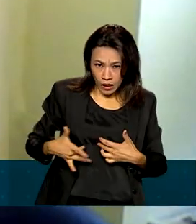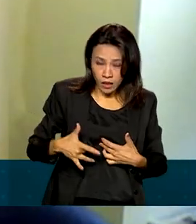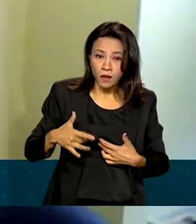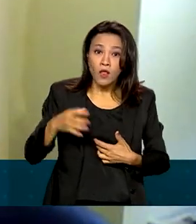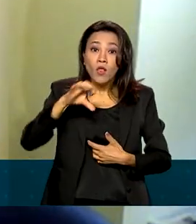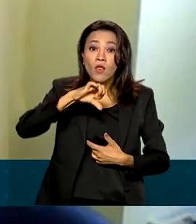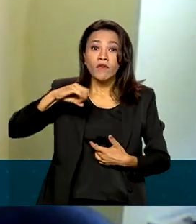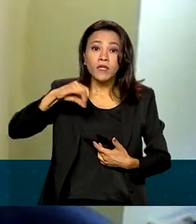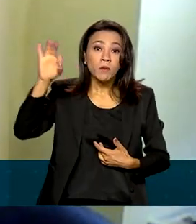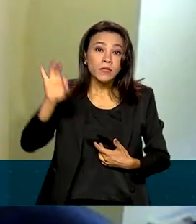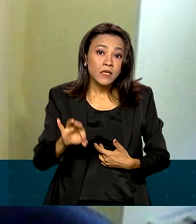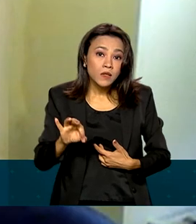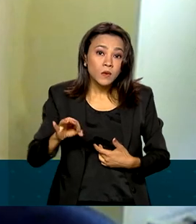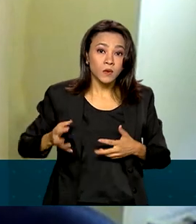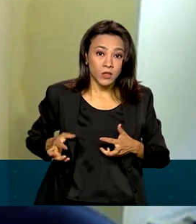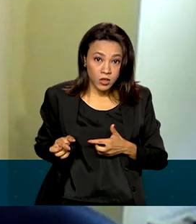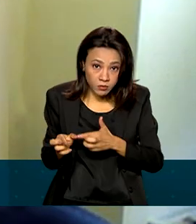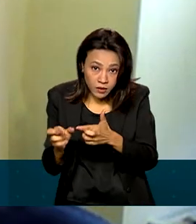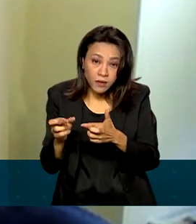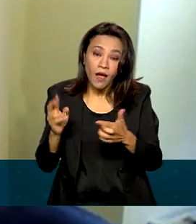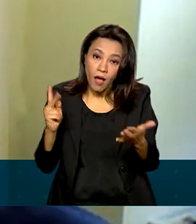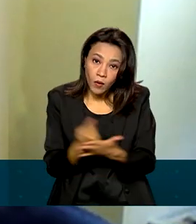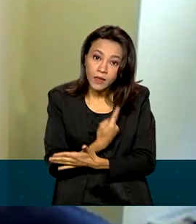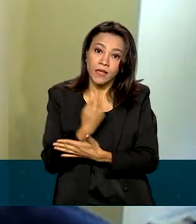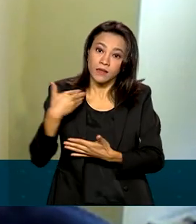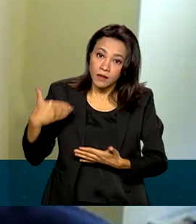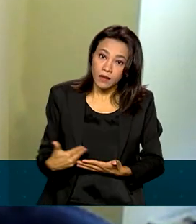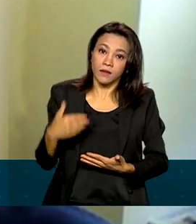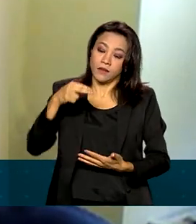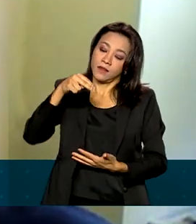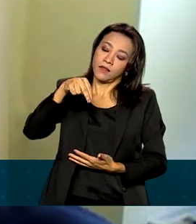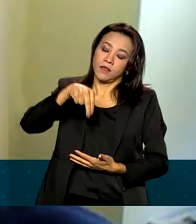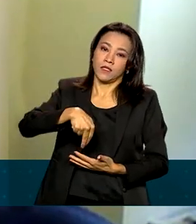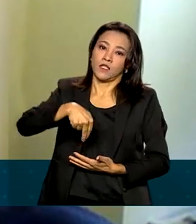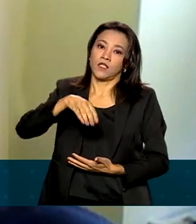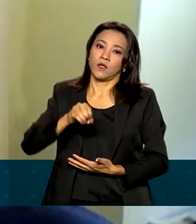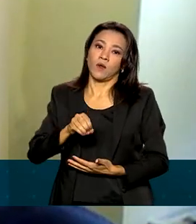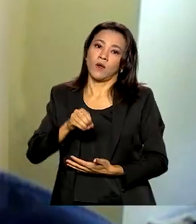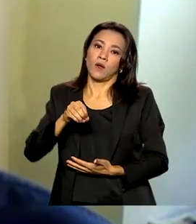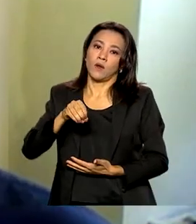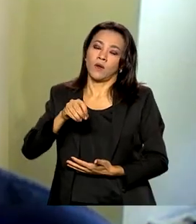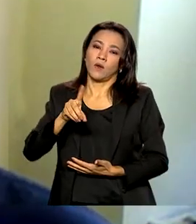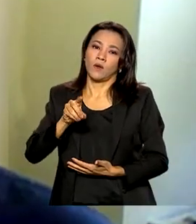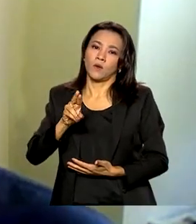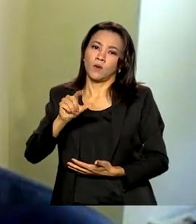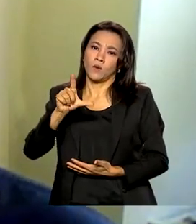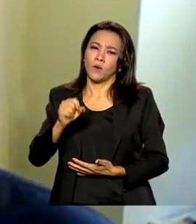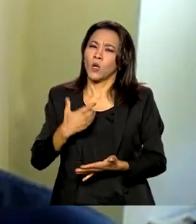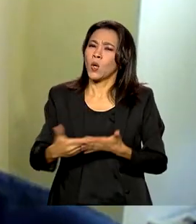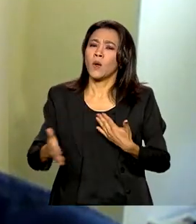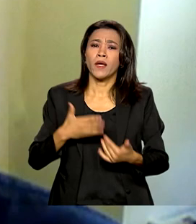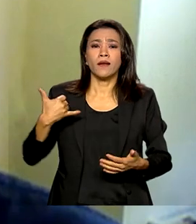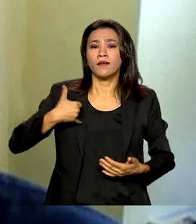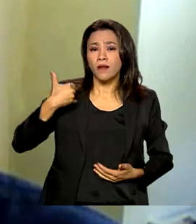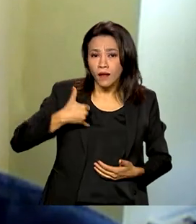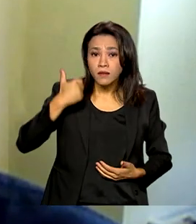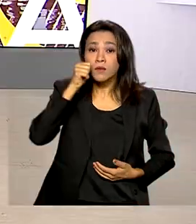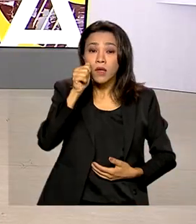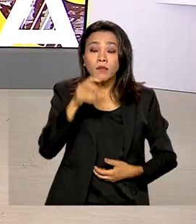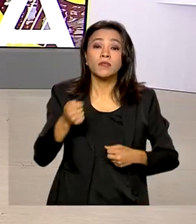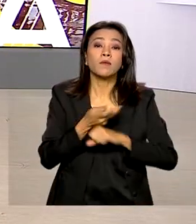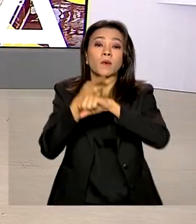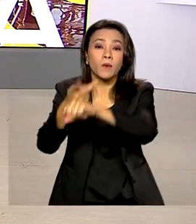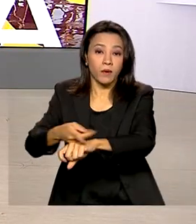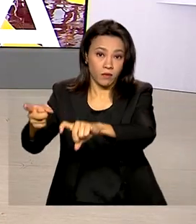aparecem com esse tipo de caroço. Então, com essas características, qualquer faixetário, a mulher deve procurar um médico para uma avaliação.